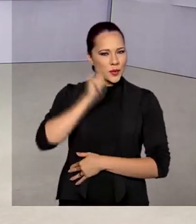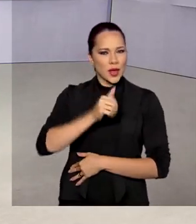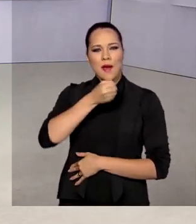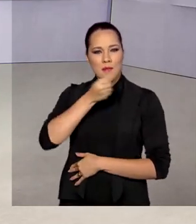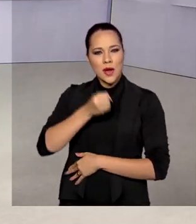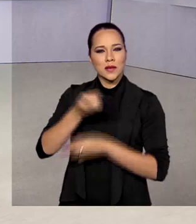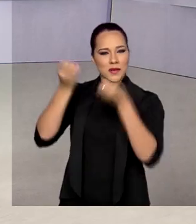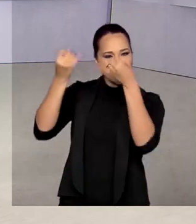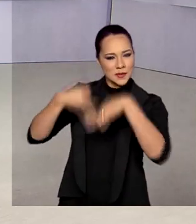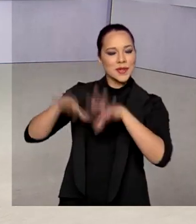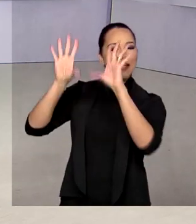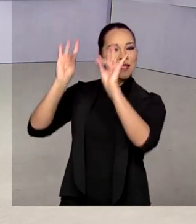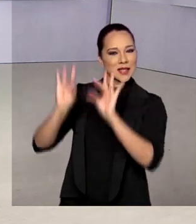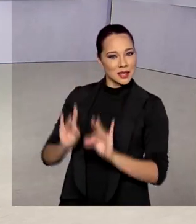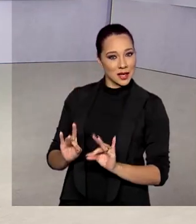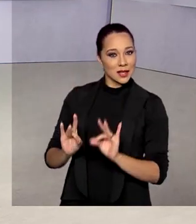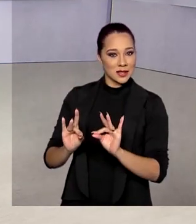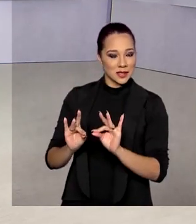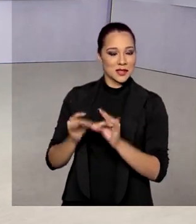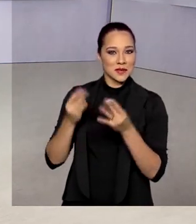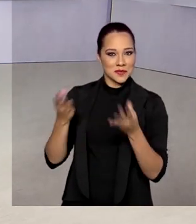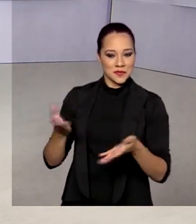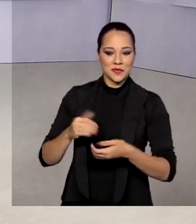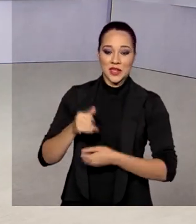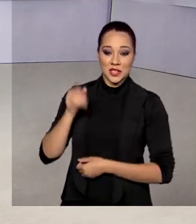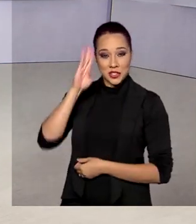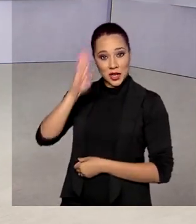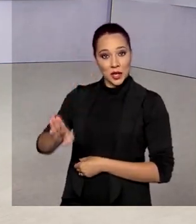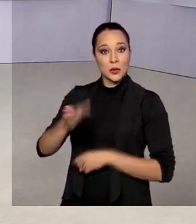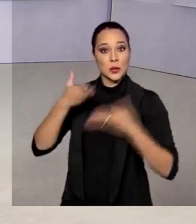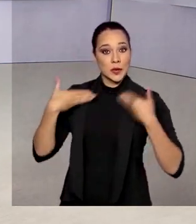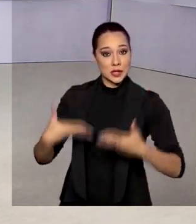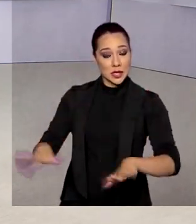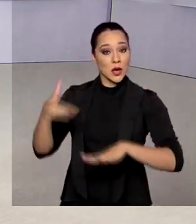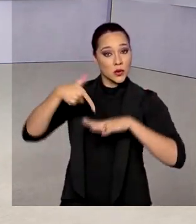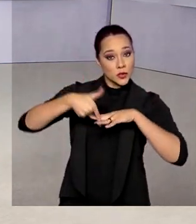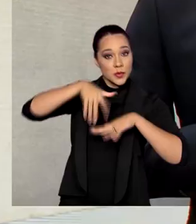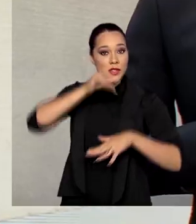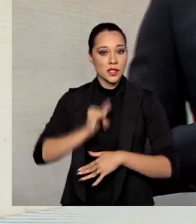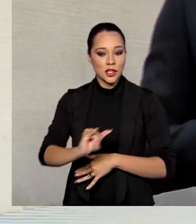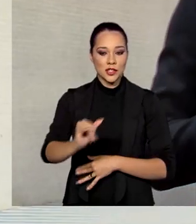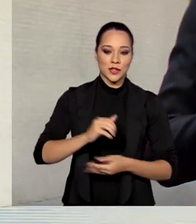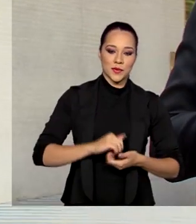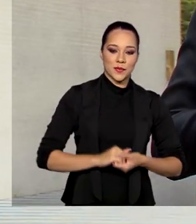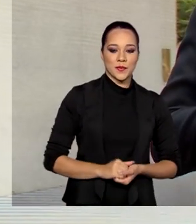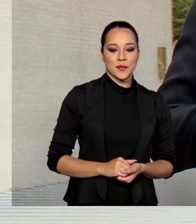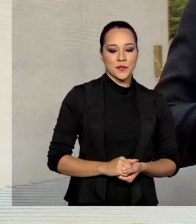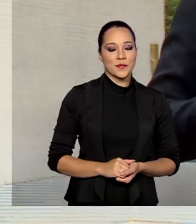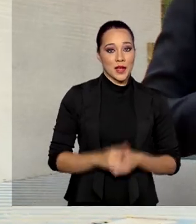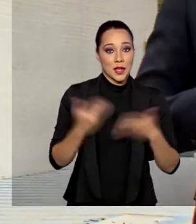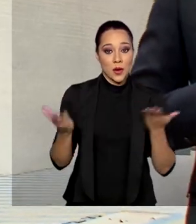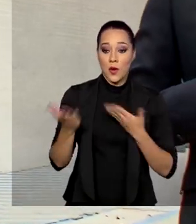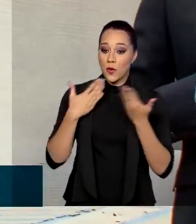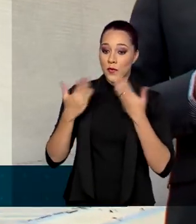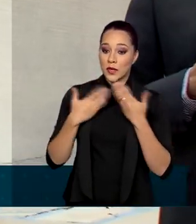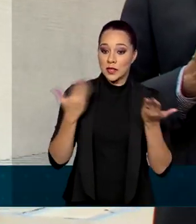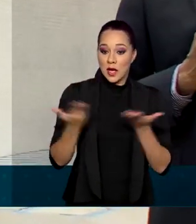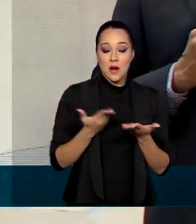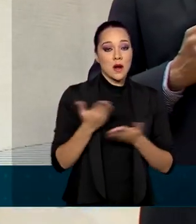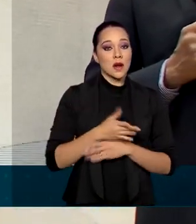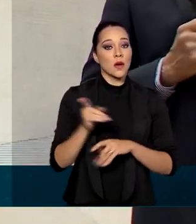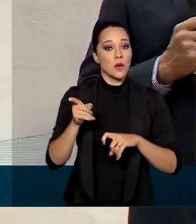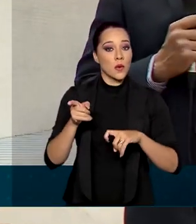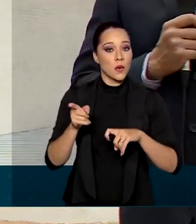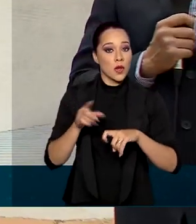Fernandes tem mais informações direto do Ministério de Minas e Energia. Eu converso agora com o doutor